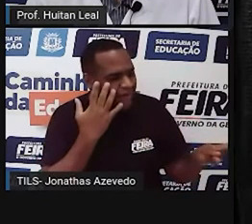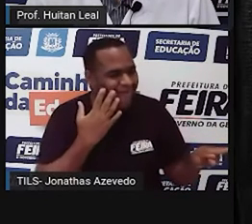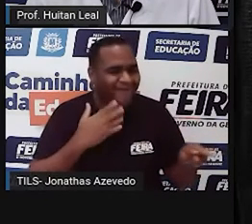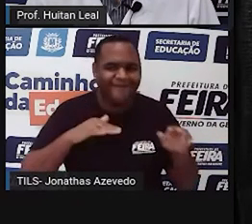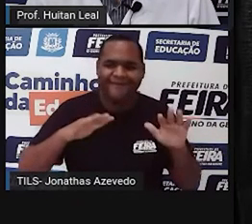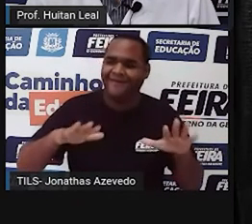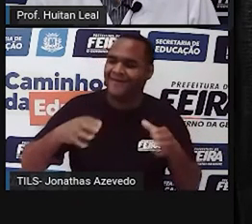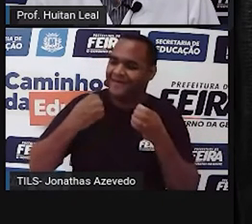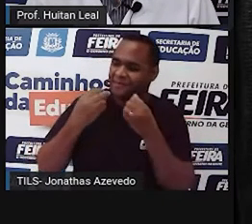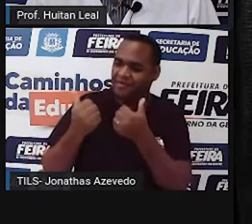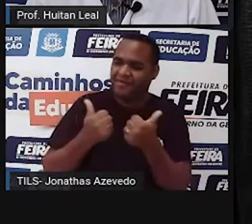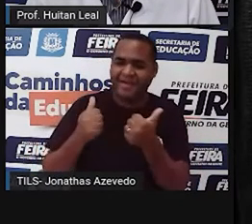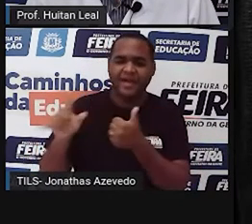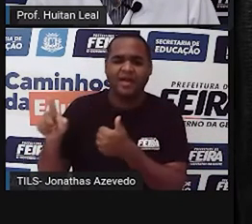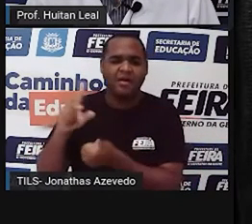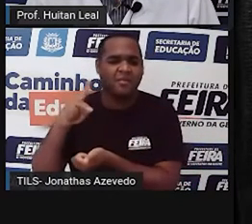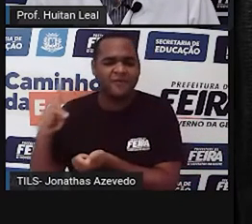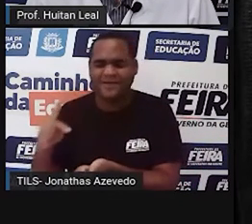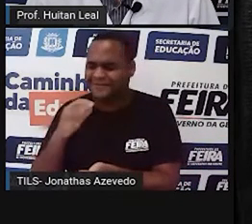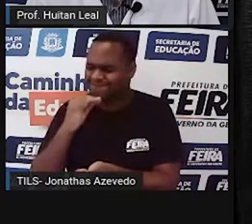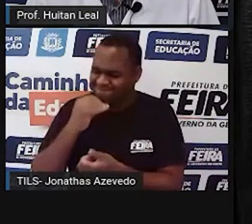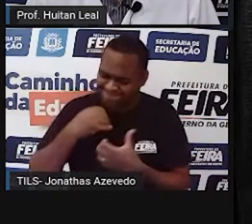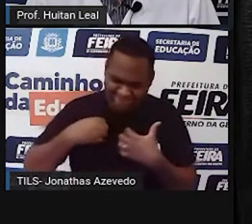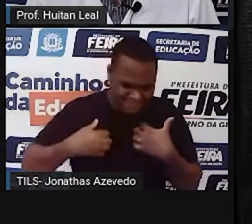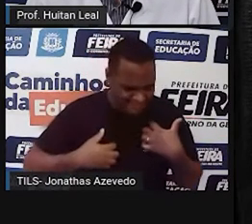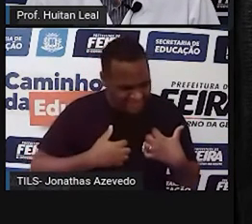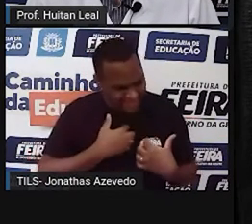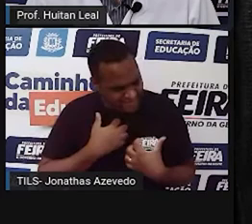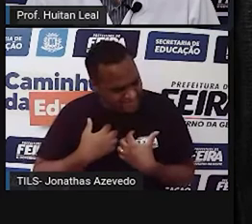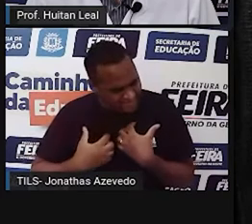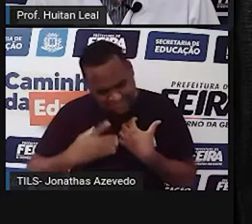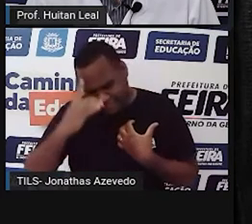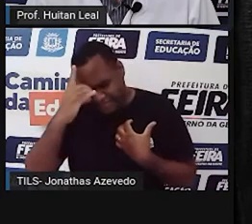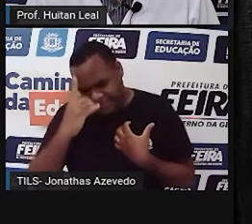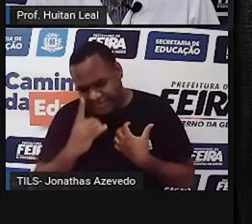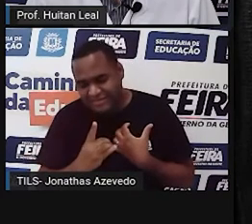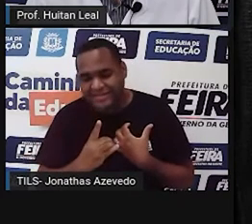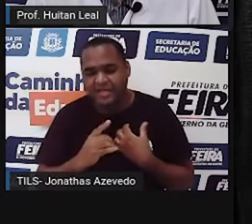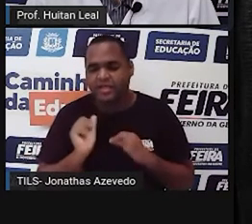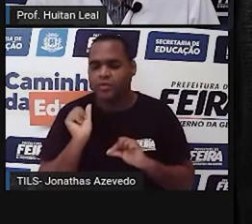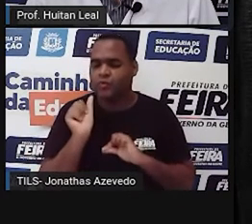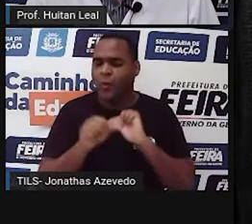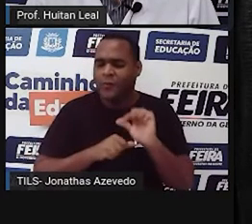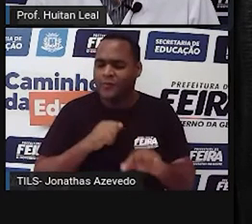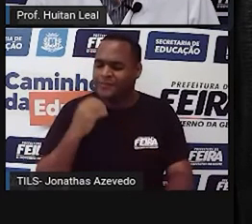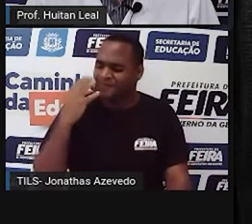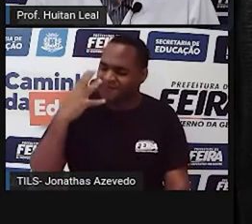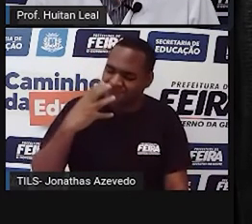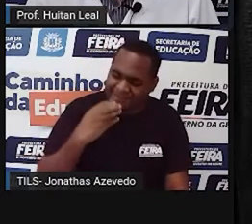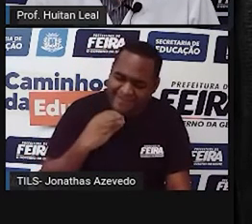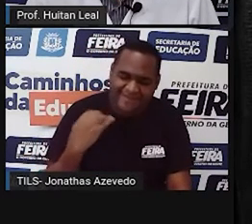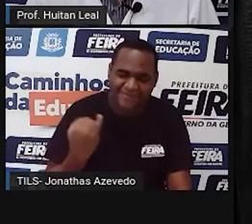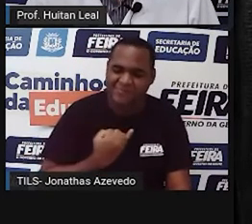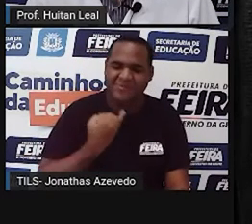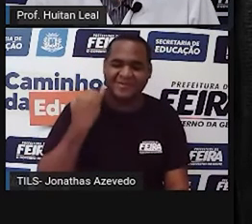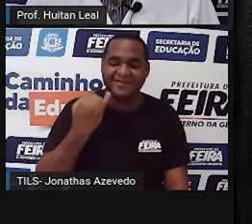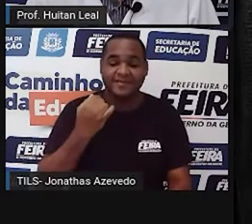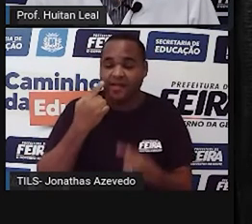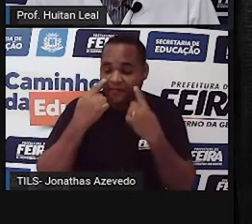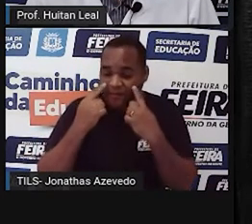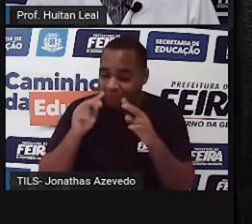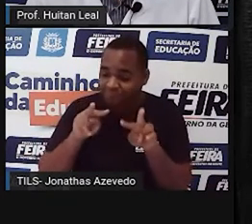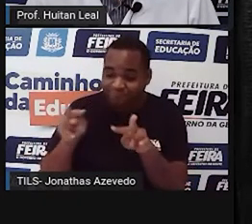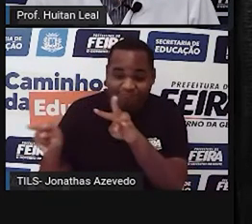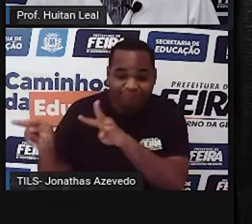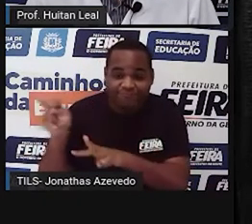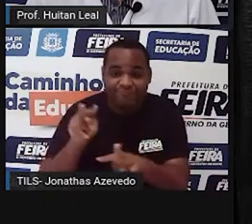deprimida e de mal com a vida, descobriu-se dela, importante, nos olhos de Israel. E